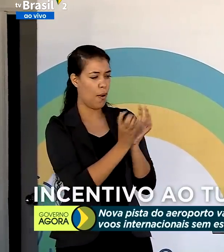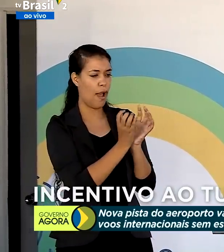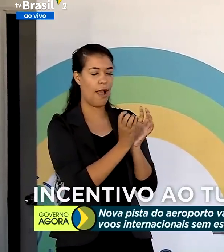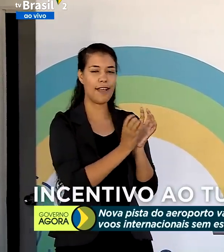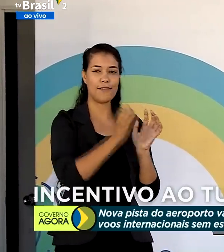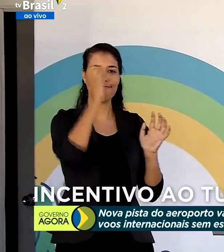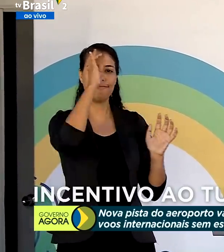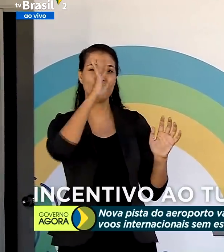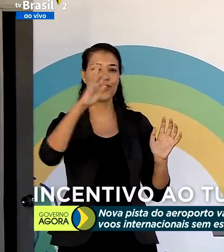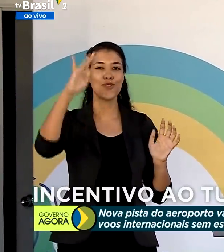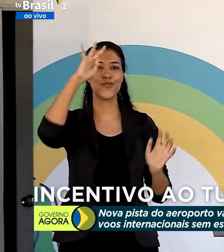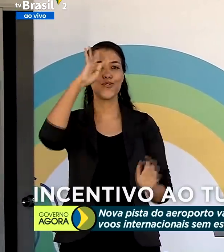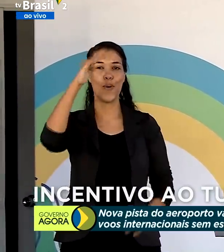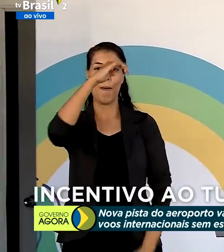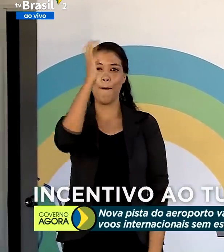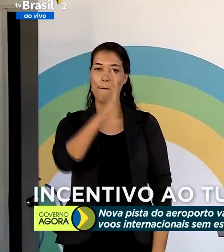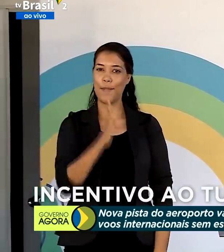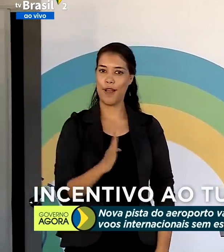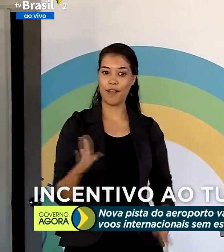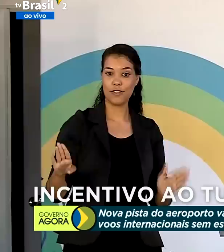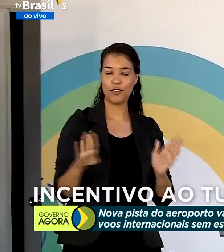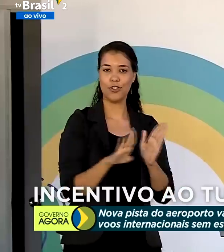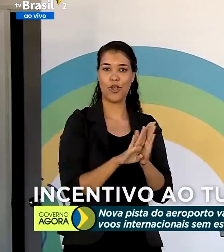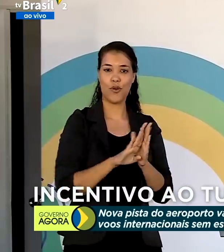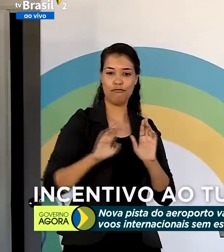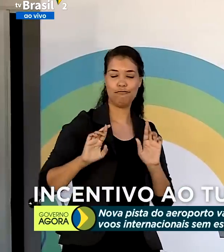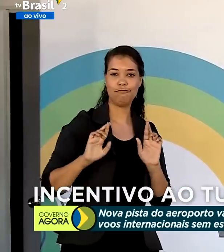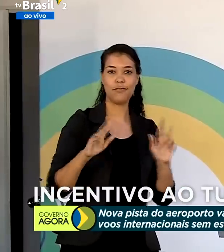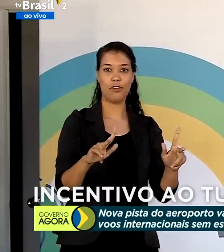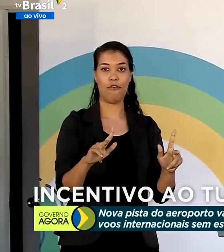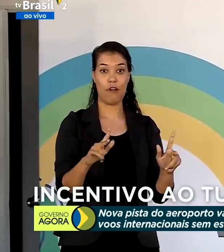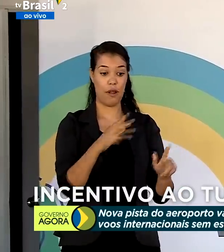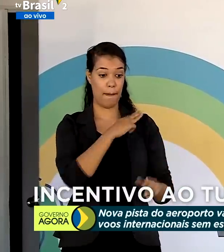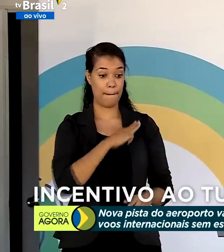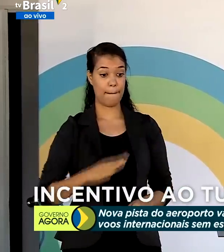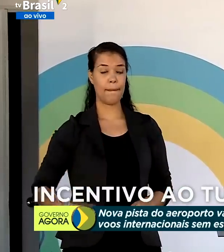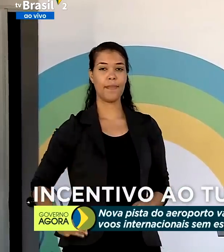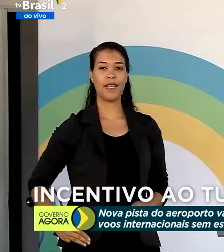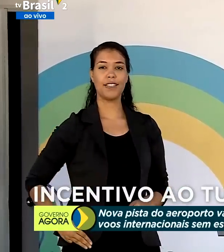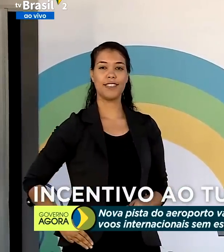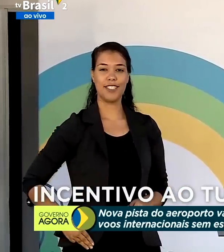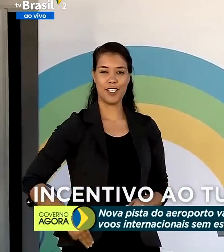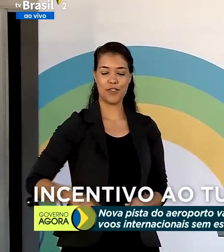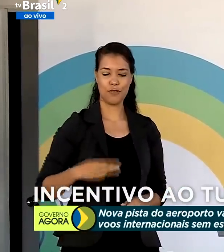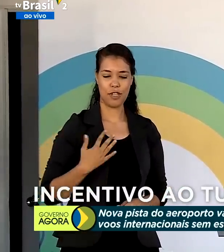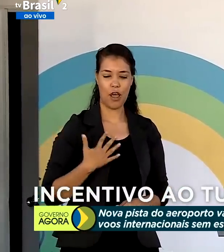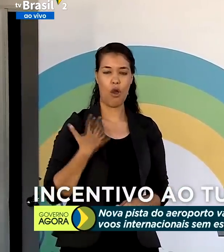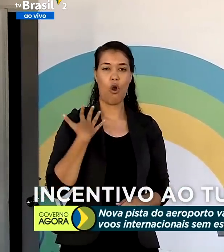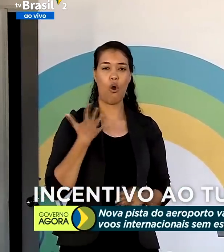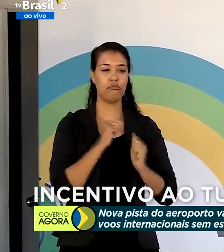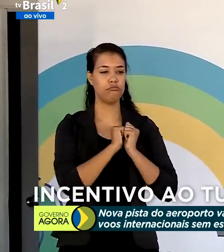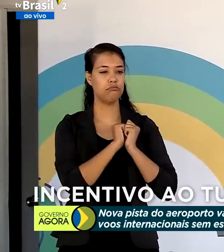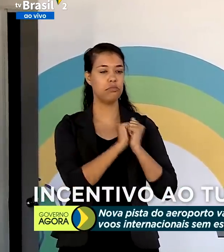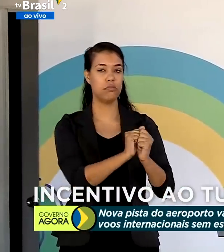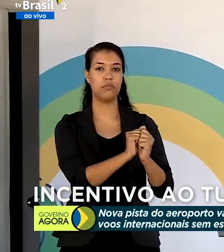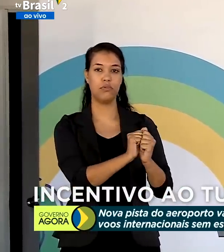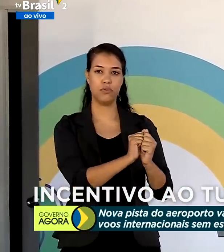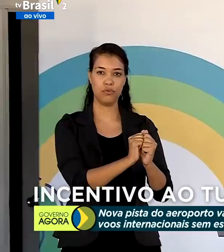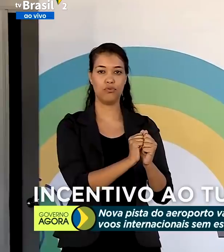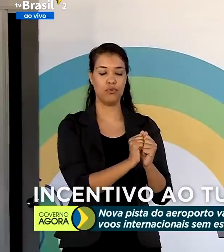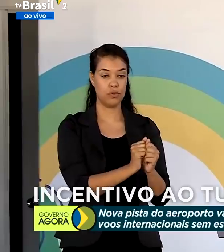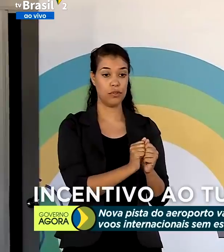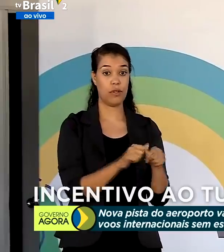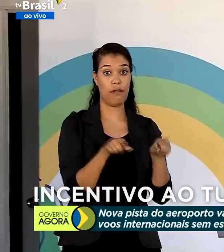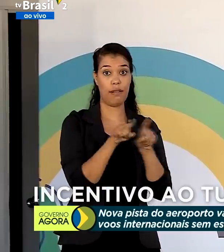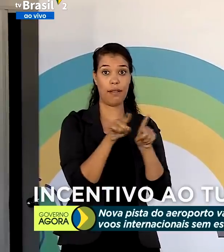Uma equipe que veio para fazer a diferença. Ministros que eu tenho a honra de estar ao lado, em Brasília, como vice-líder do governo no Congresso,